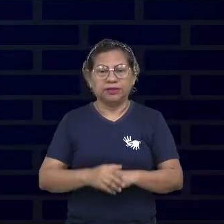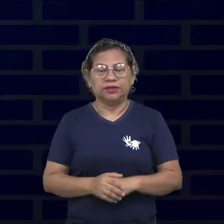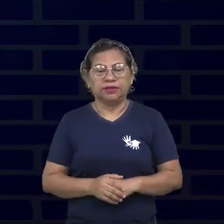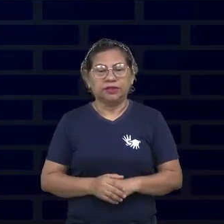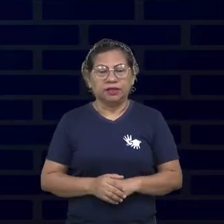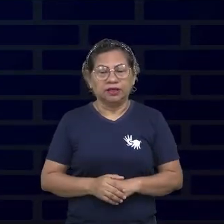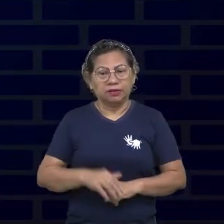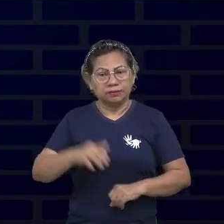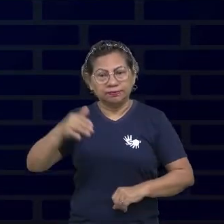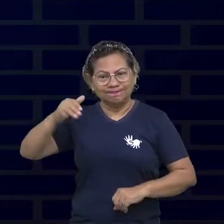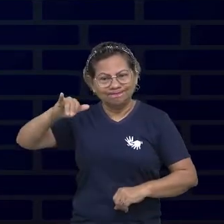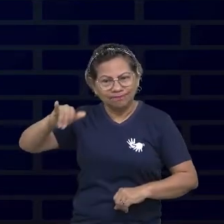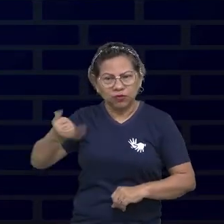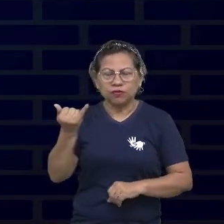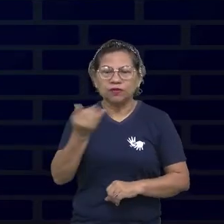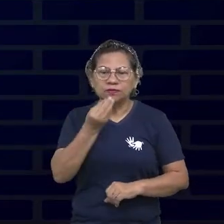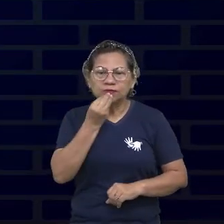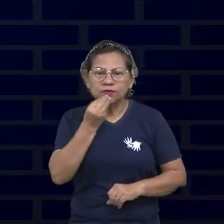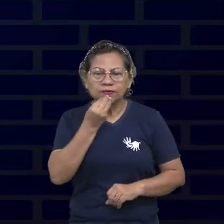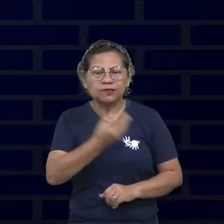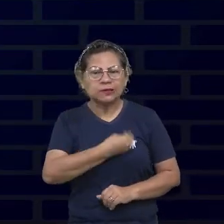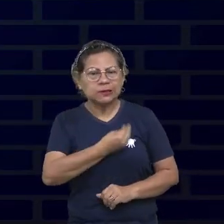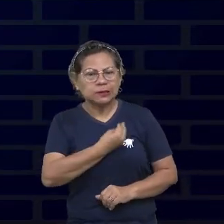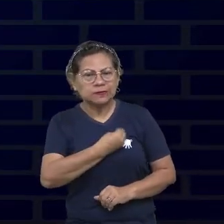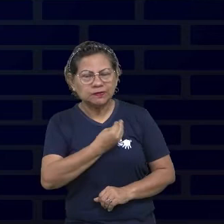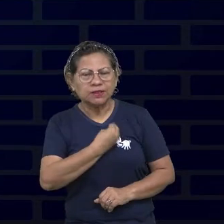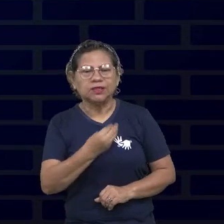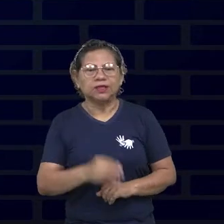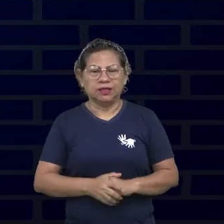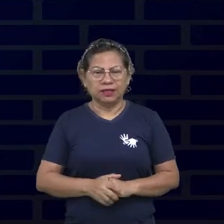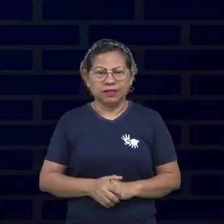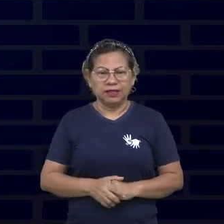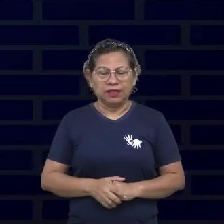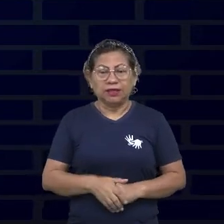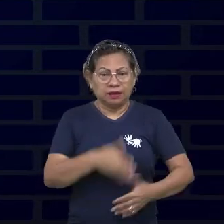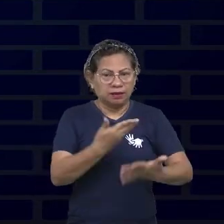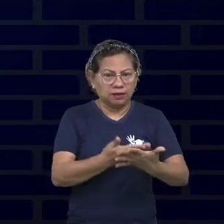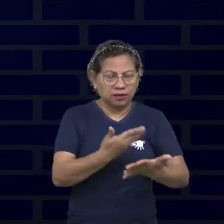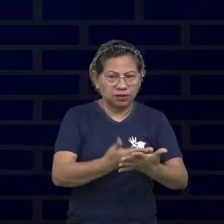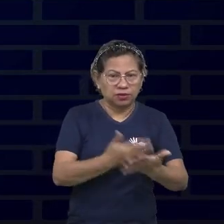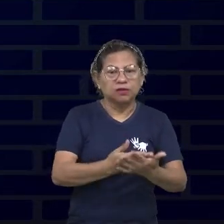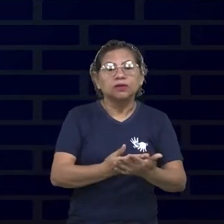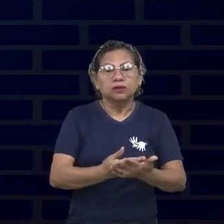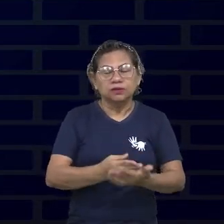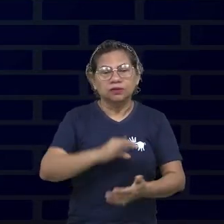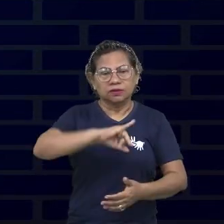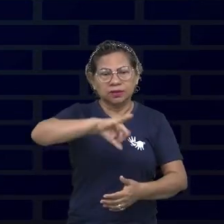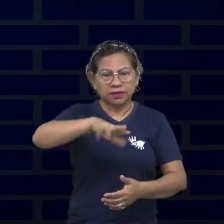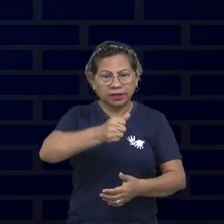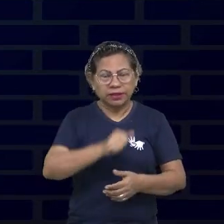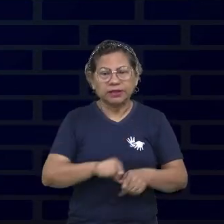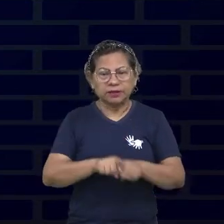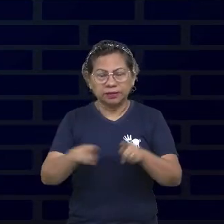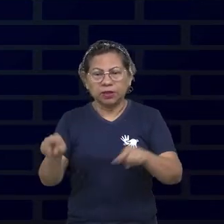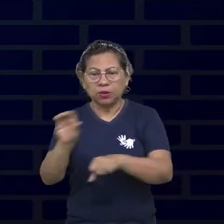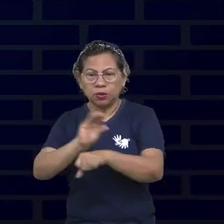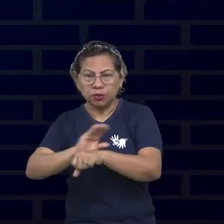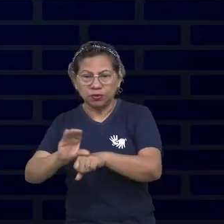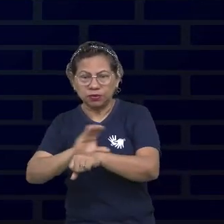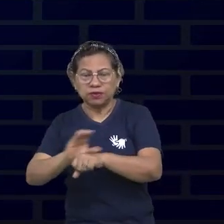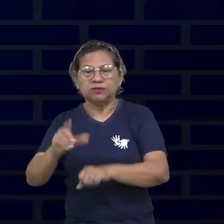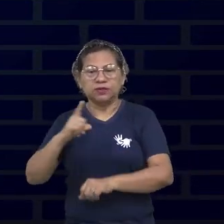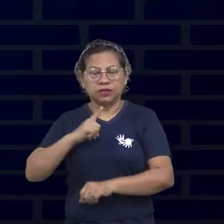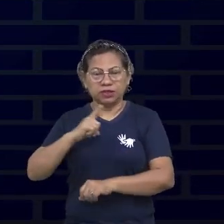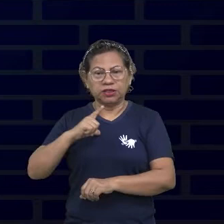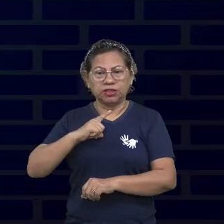aproveitei todas as oportunidades. Não só em relação aos estudos da EJA. Mas também aos cursinhos populares que existiam